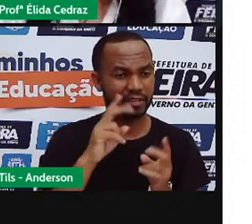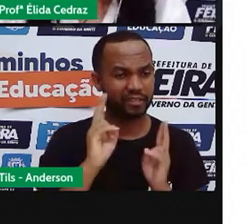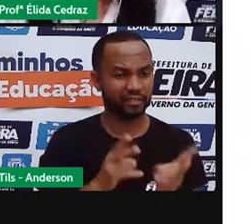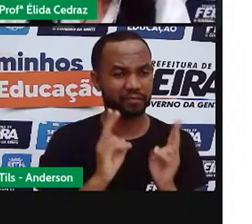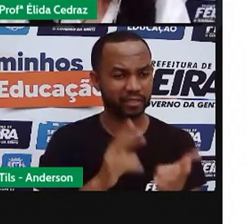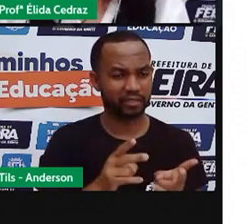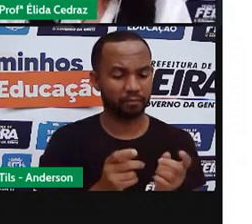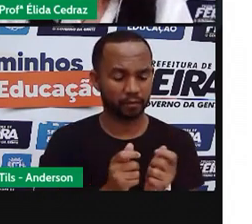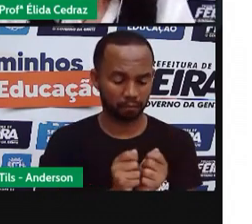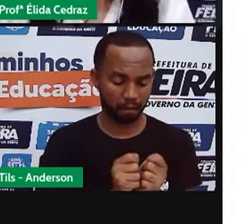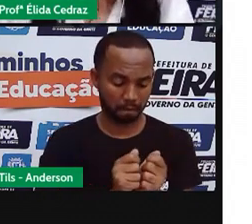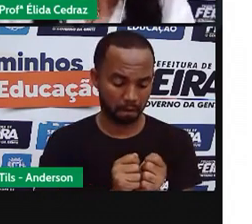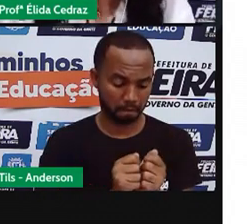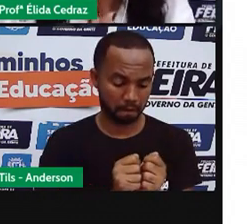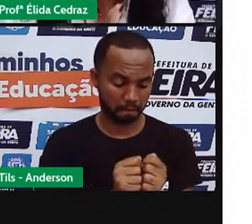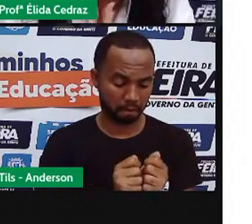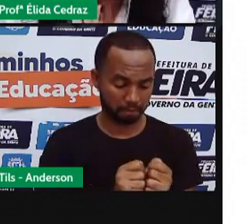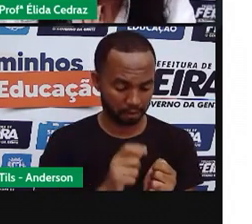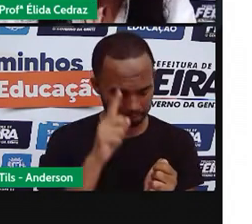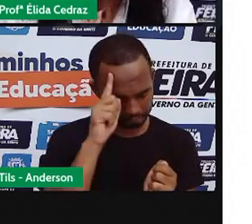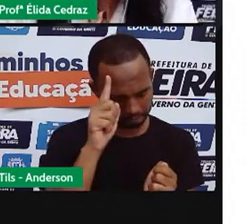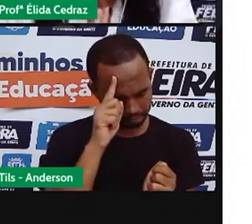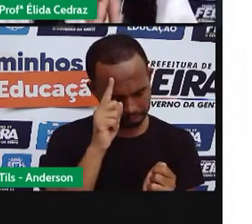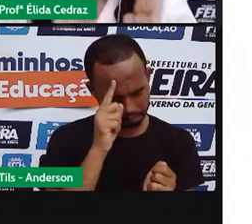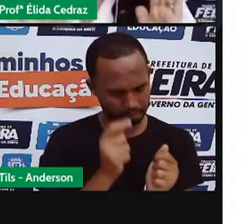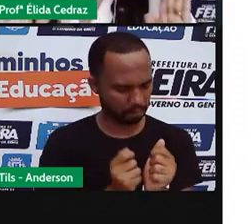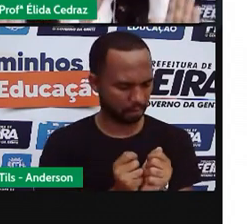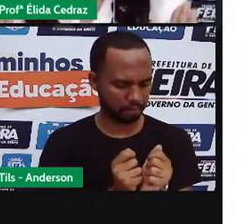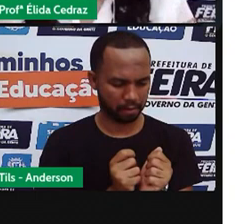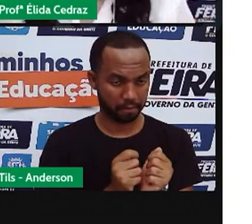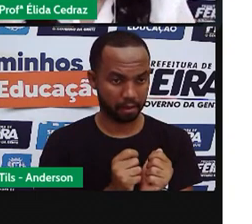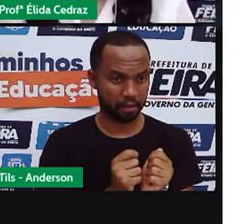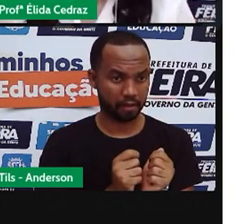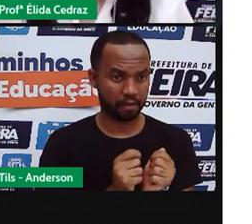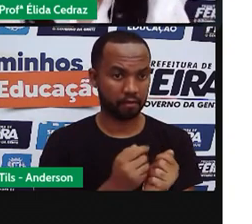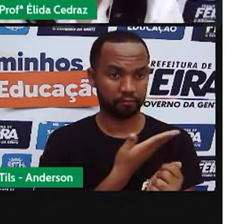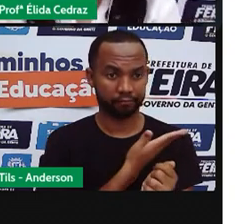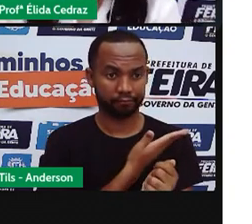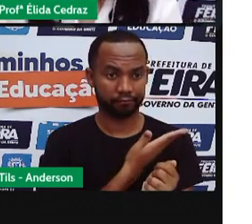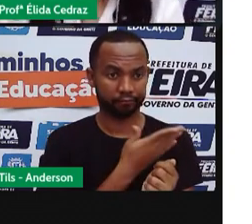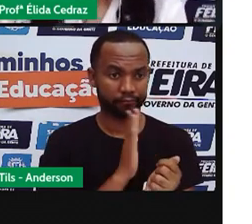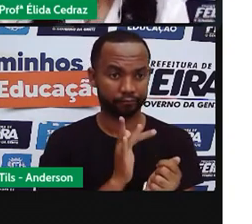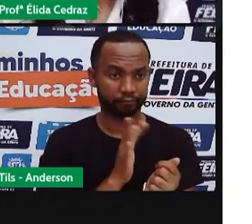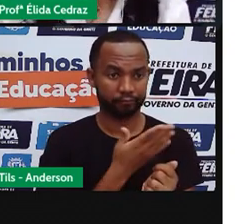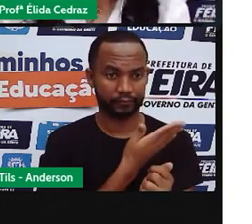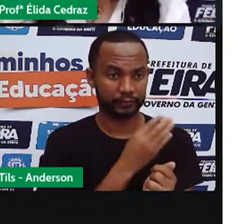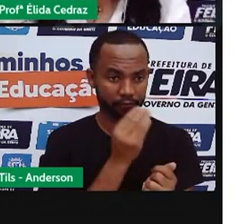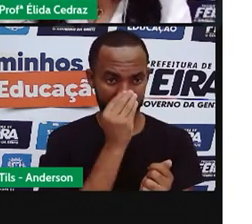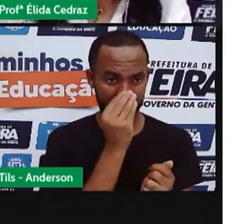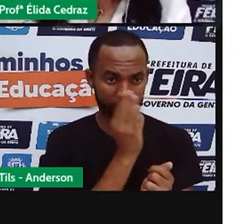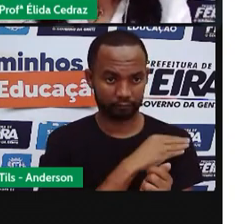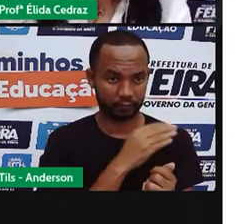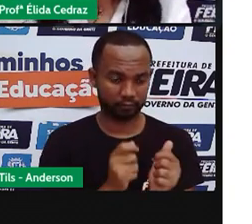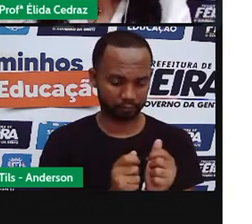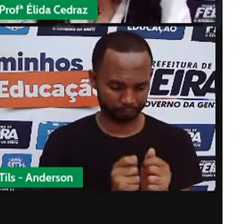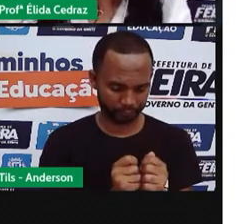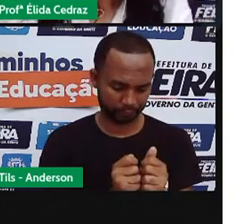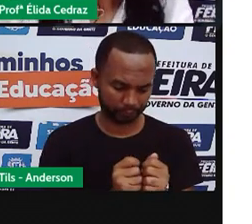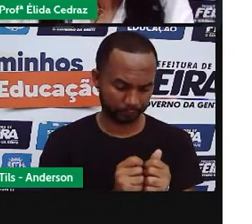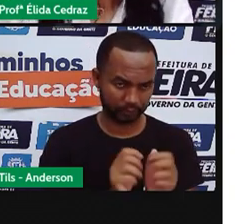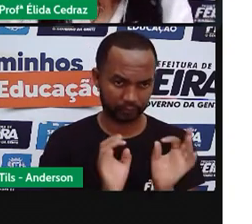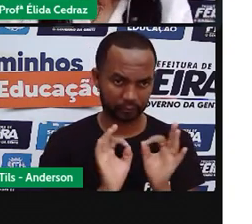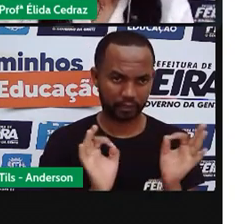celular na mão. Tão próxima das pessoas distantes e a pessoa que estava mais próxima dela